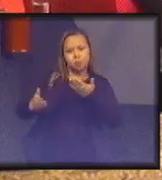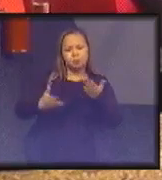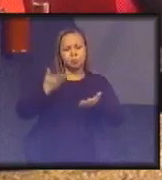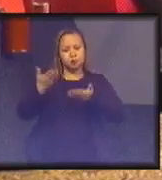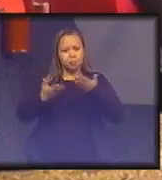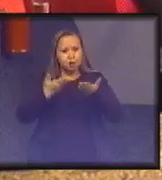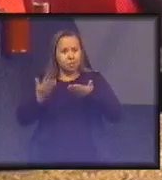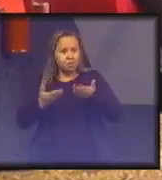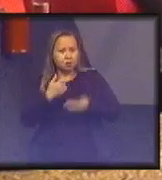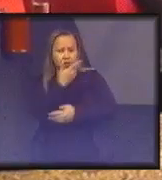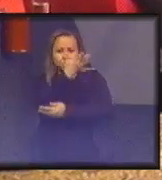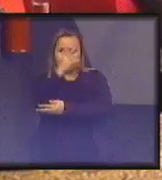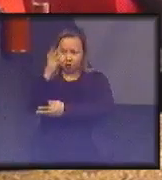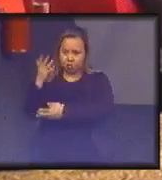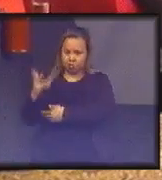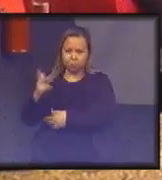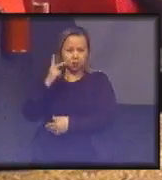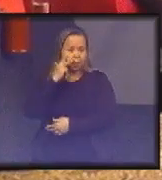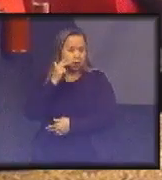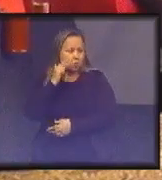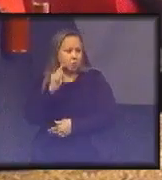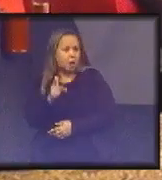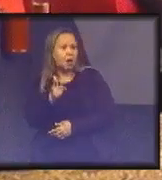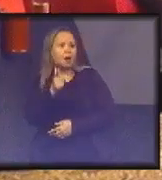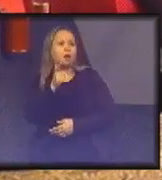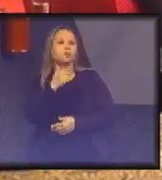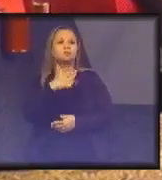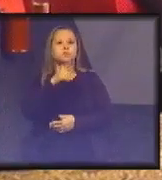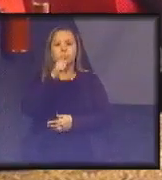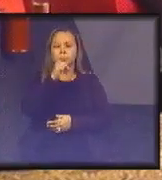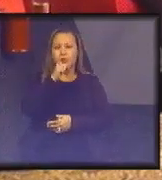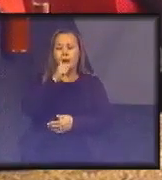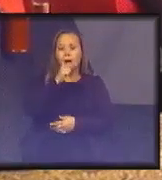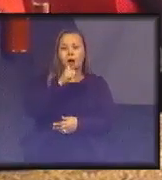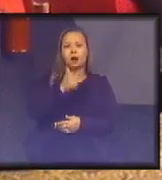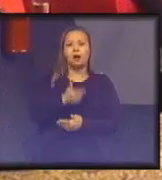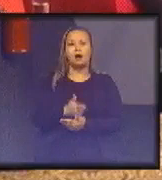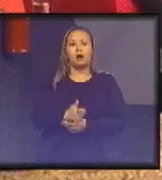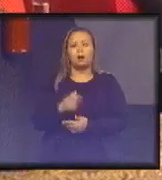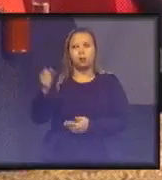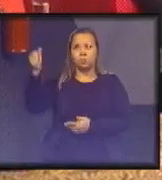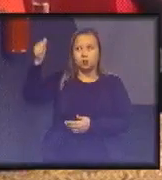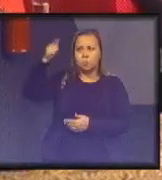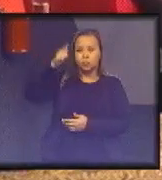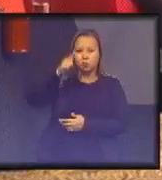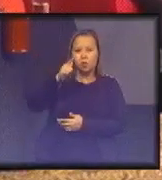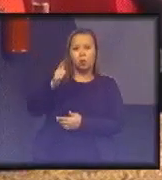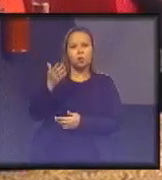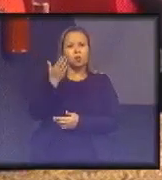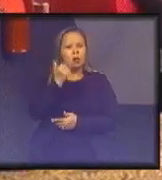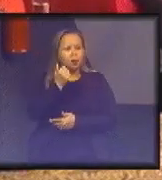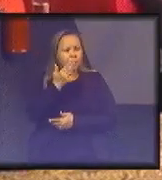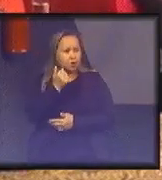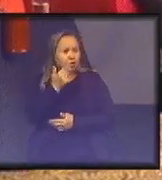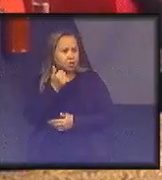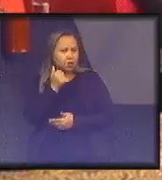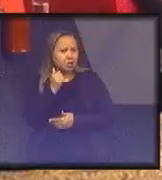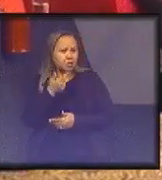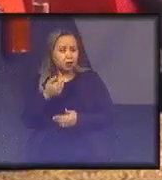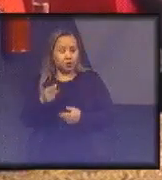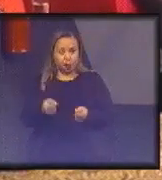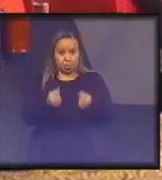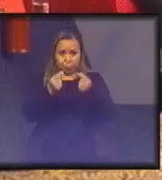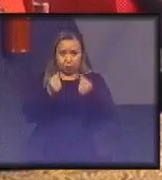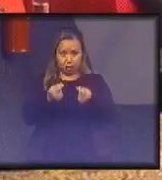ecossistemas naturais, orgânicos, que estão em contínua retroalimentação em relação aos recursos,